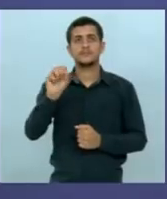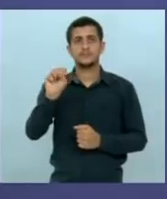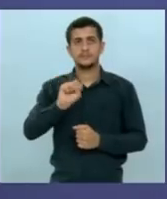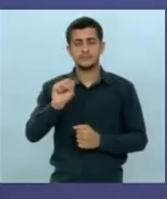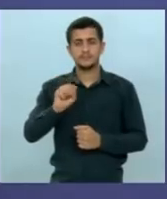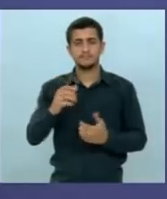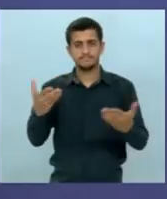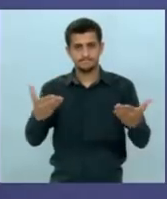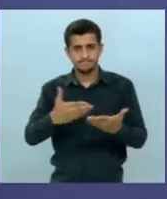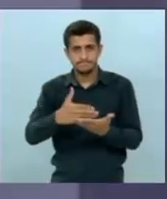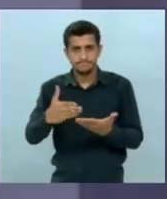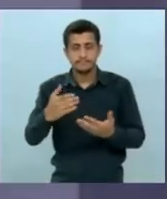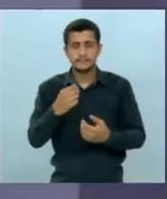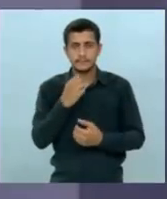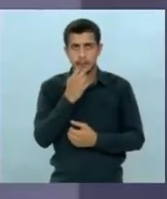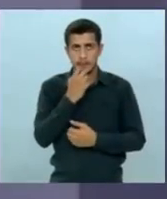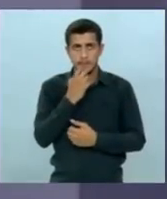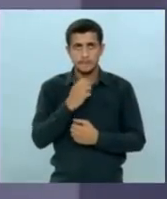a partir de agora